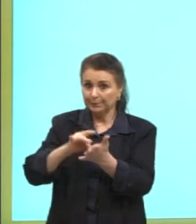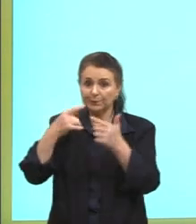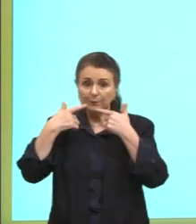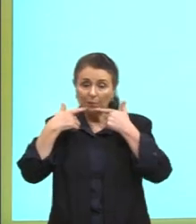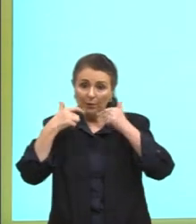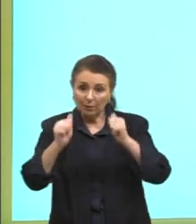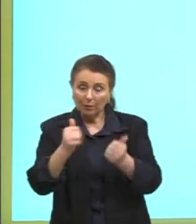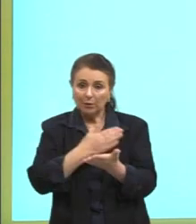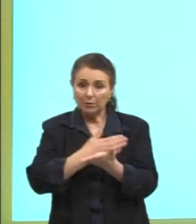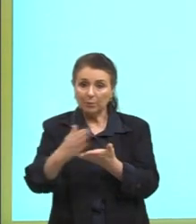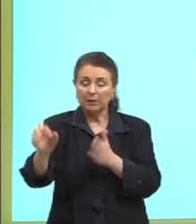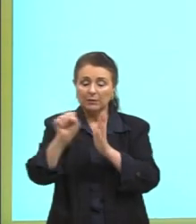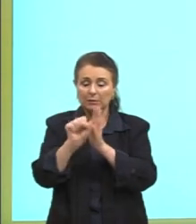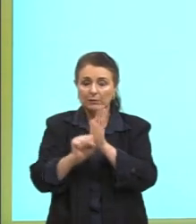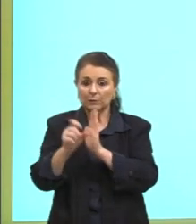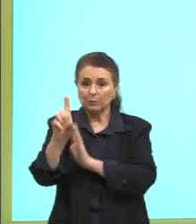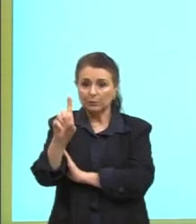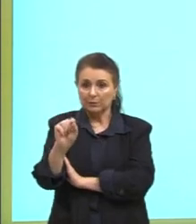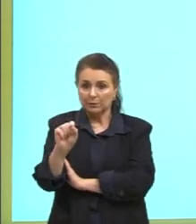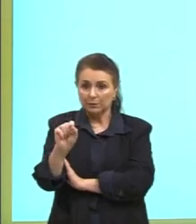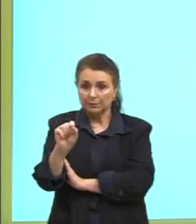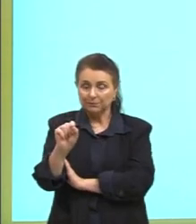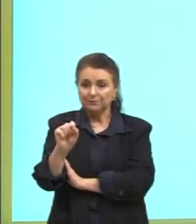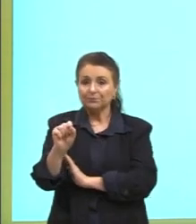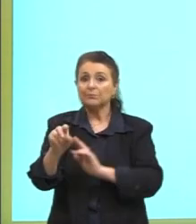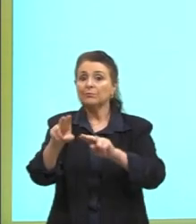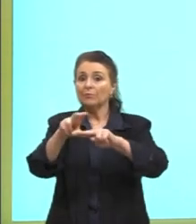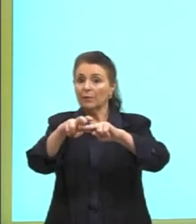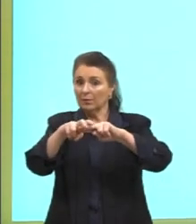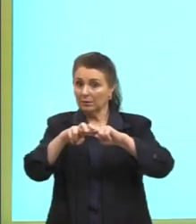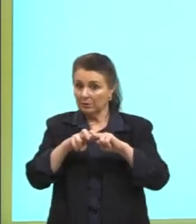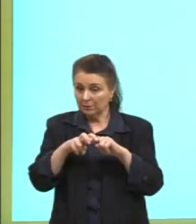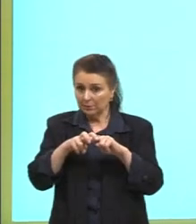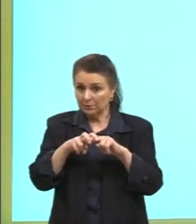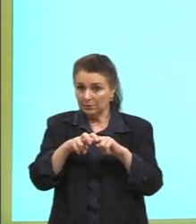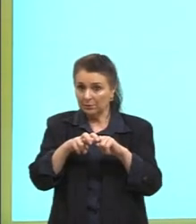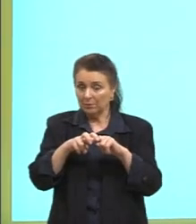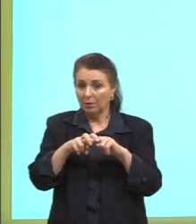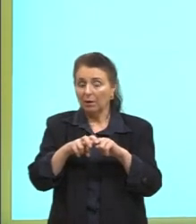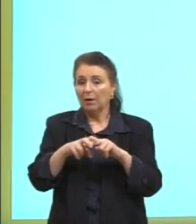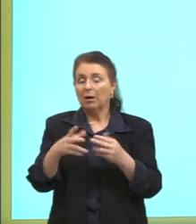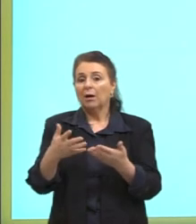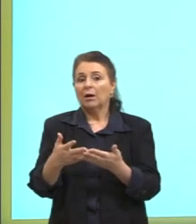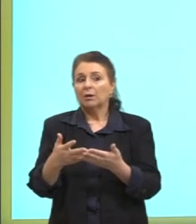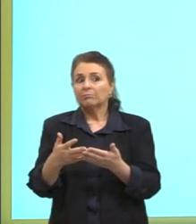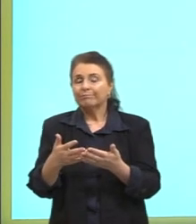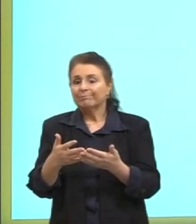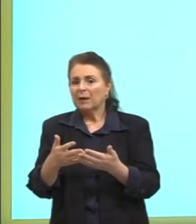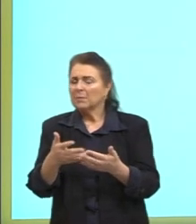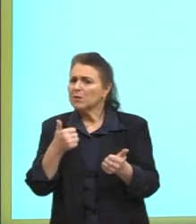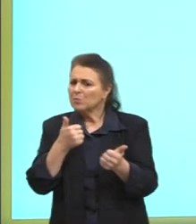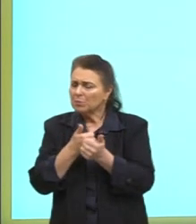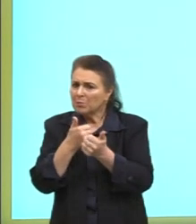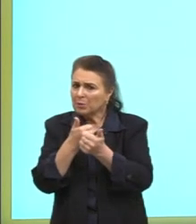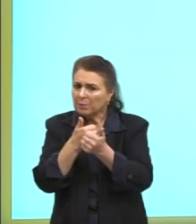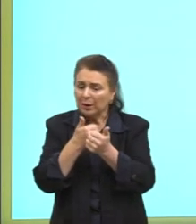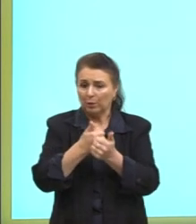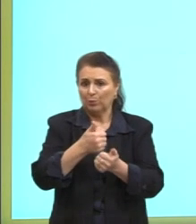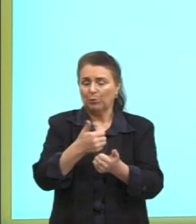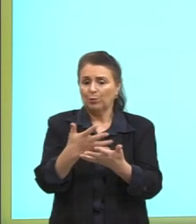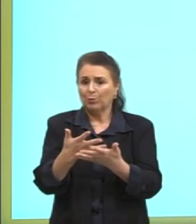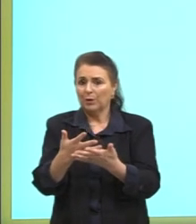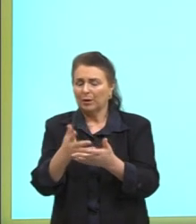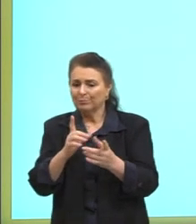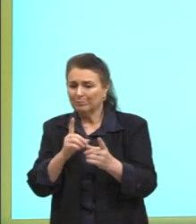já no século X. Por essa razão, gente, apesar da proximidade que existe do português